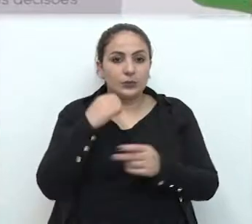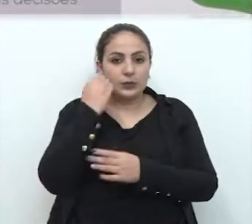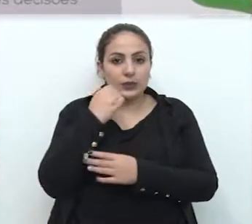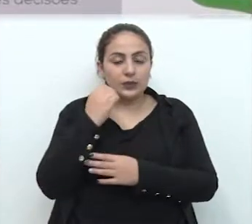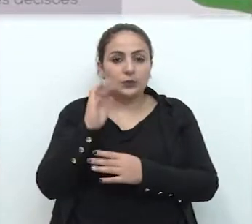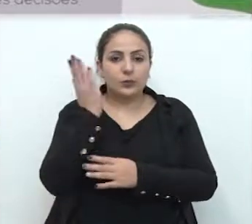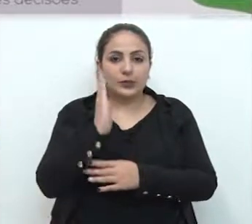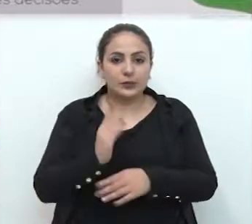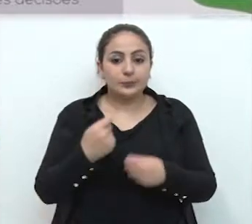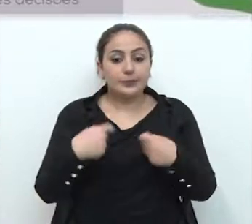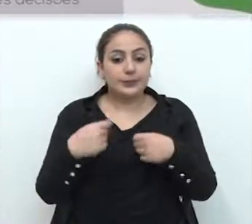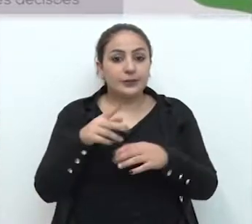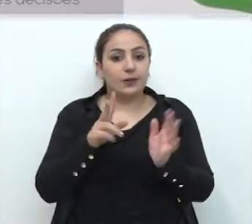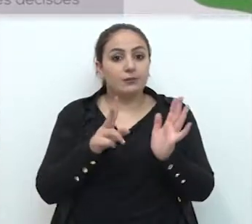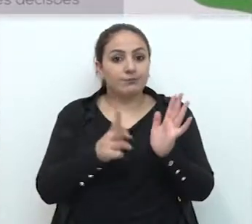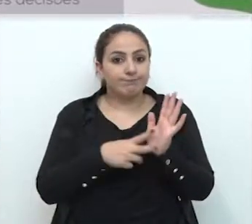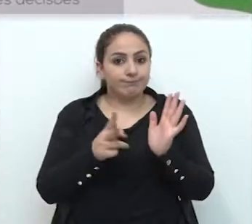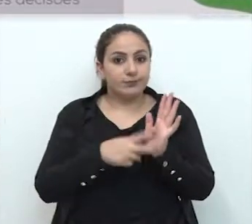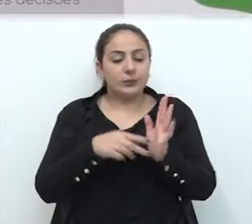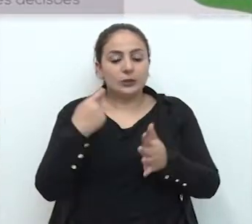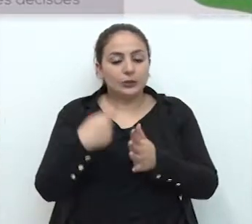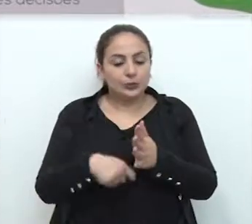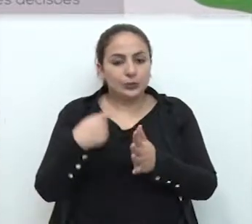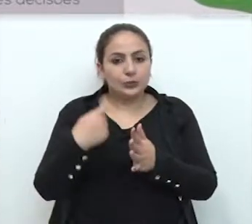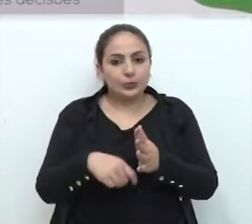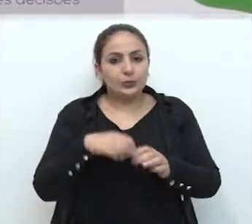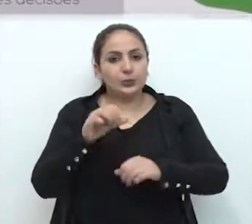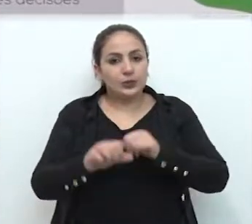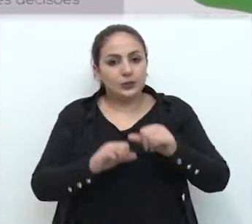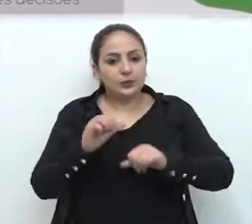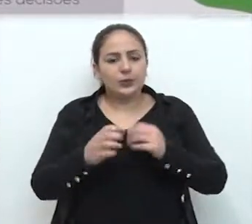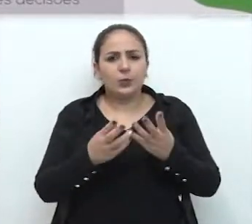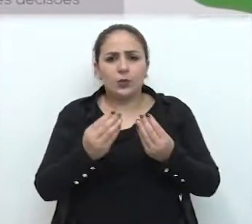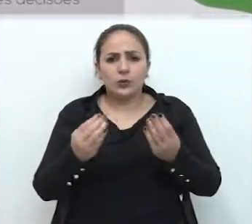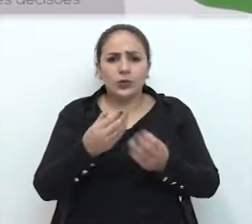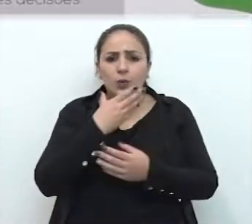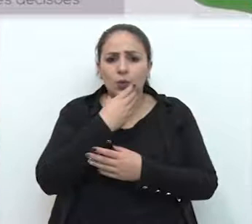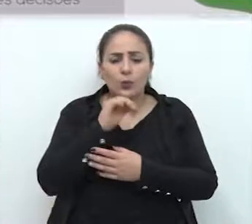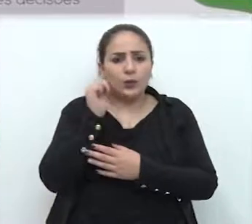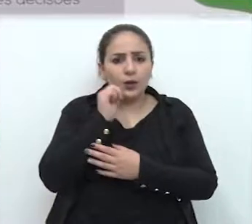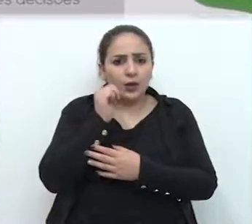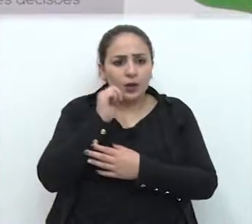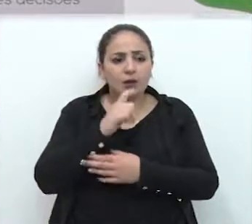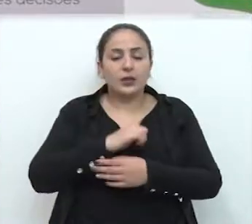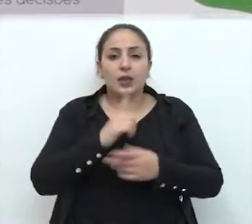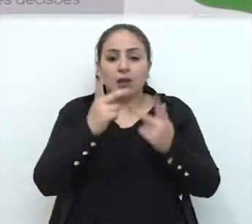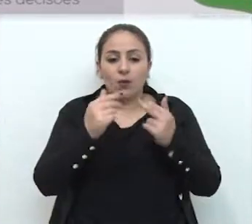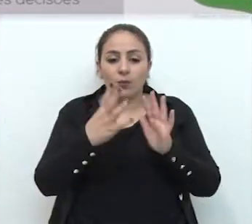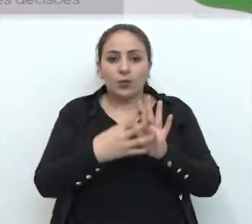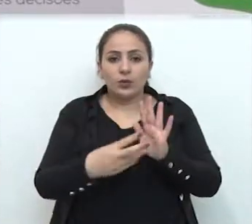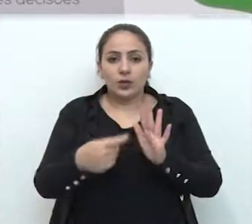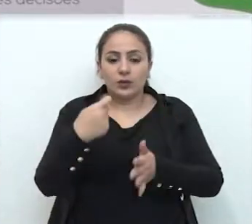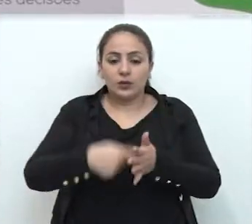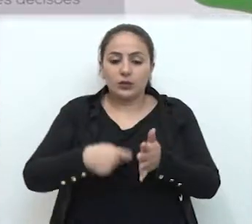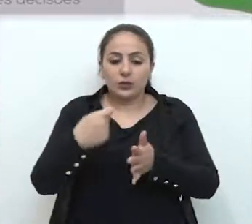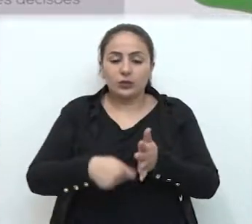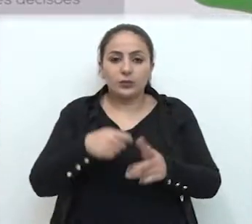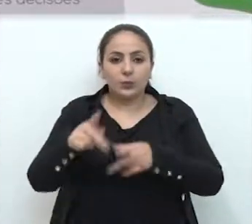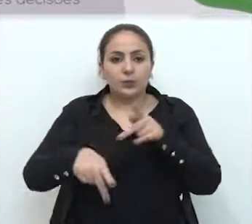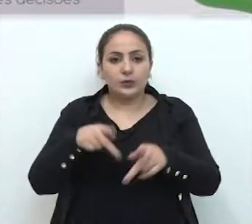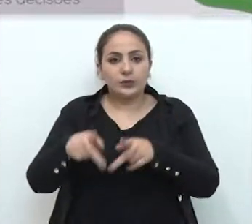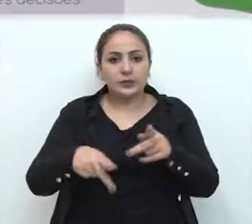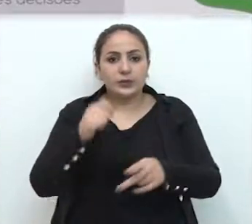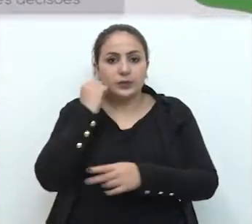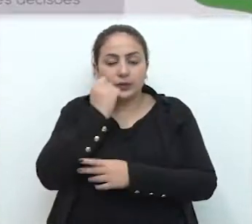Brasil, ela precisa de muita atenção ainda. Vem lutando, são milhares de homens e mulheres que são referência na luta da